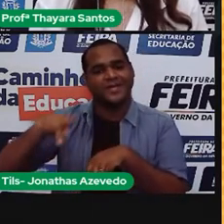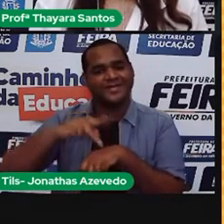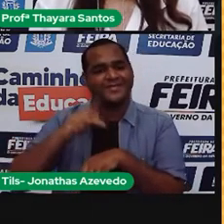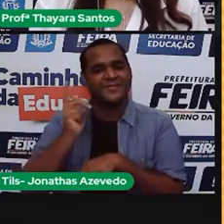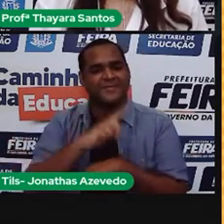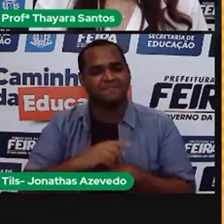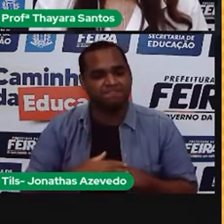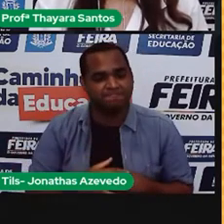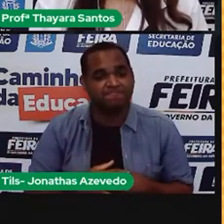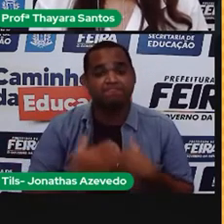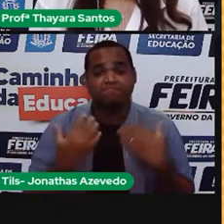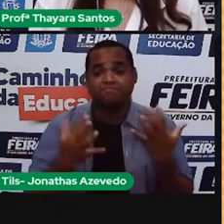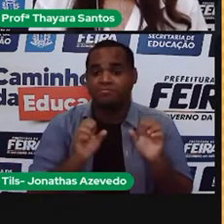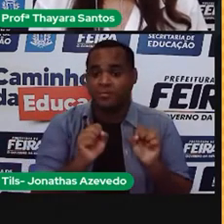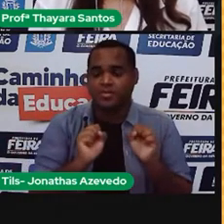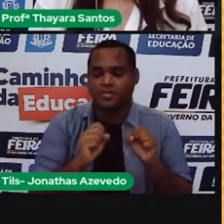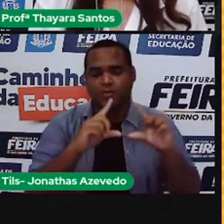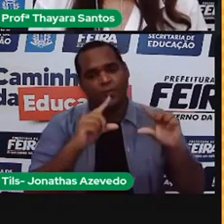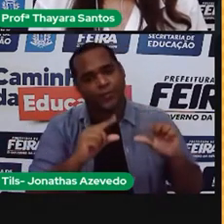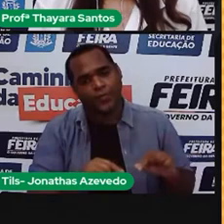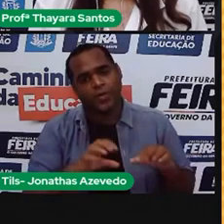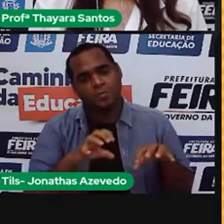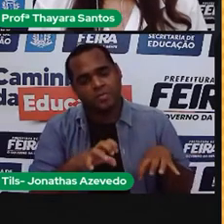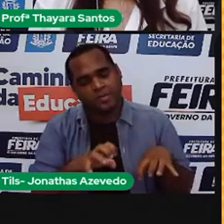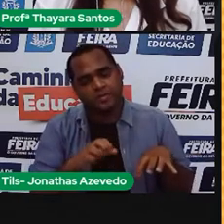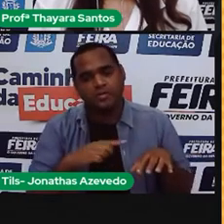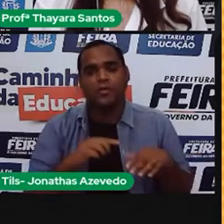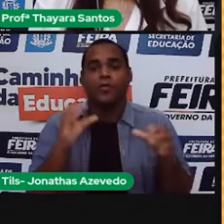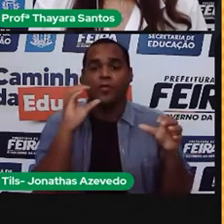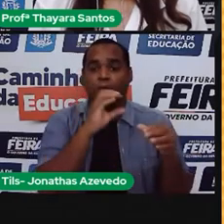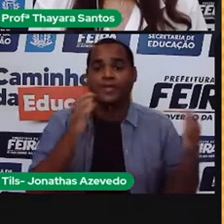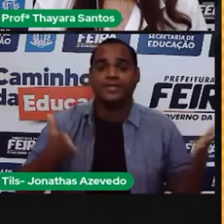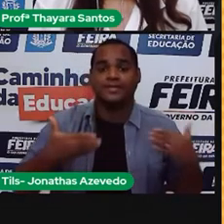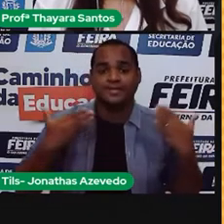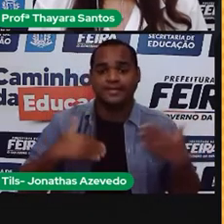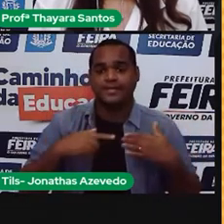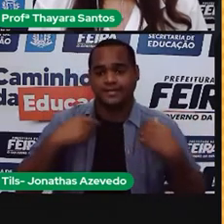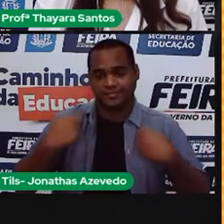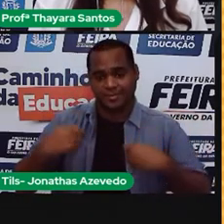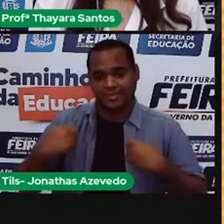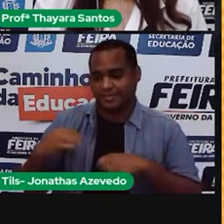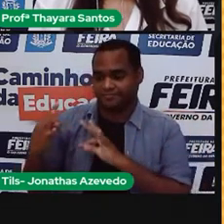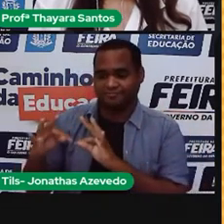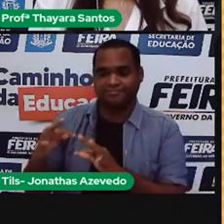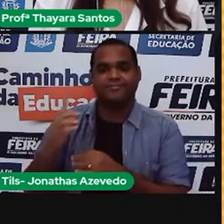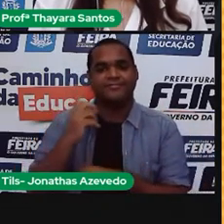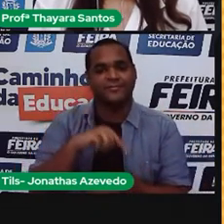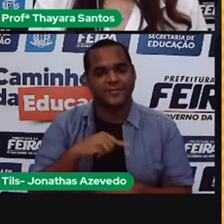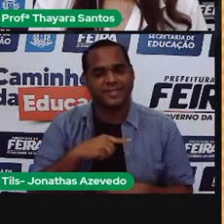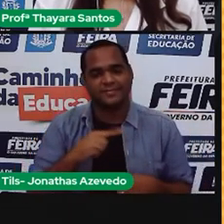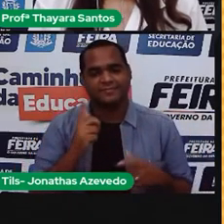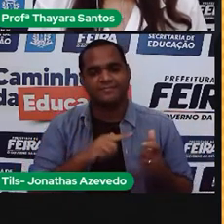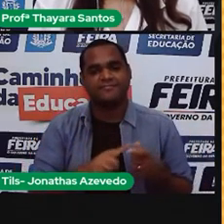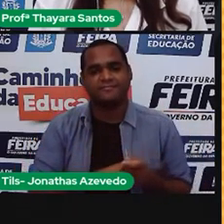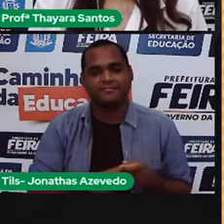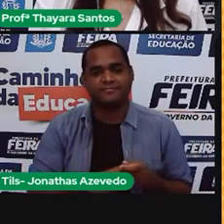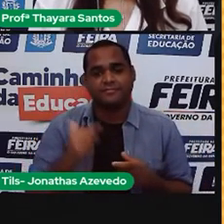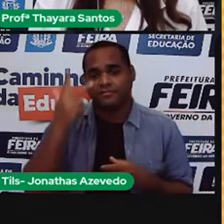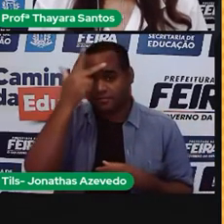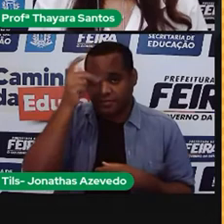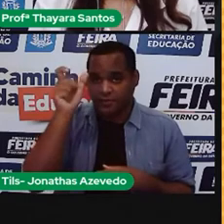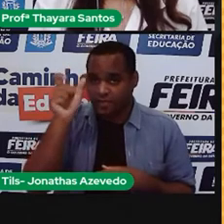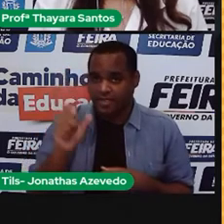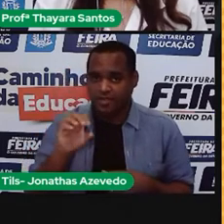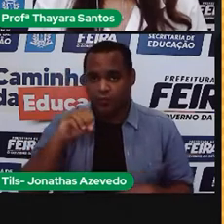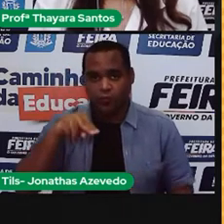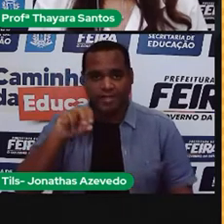Mas em épocas de seca e calor, as termoelétricas precisam ser acionadas. Funciona assim. O Operador